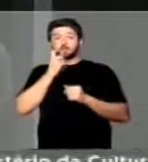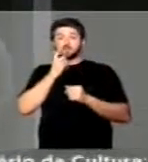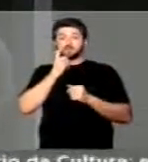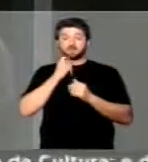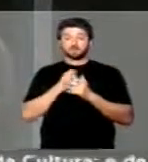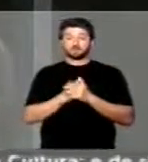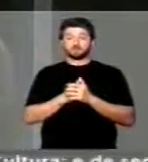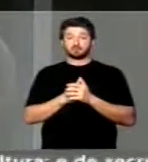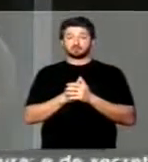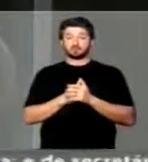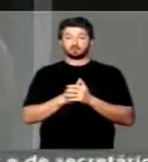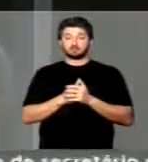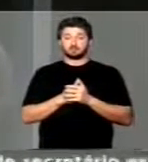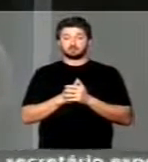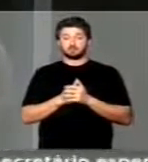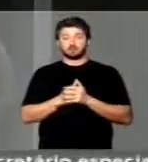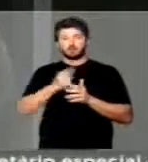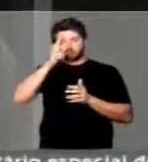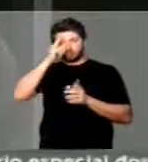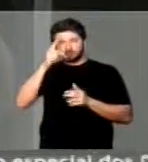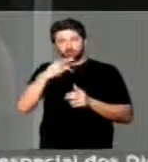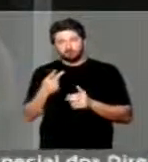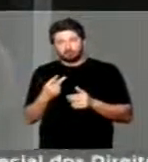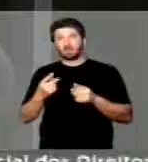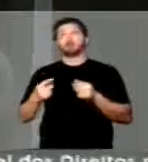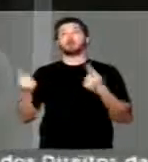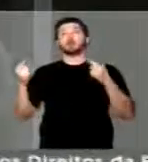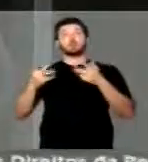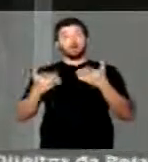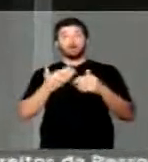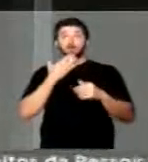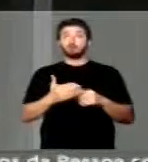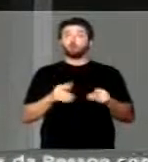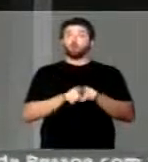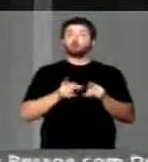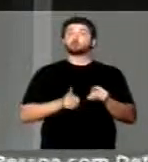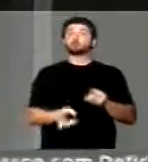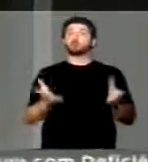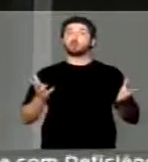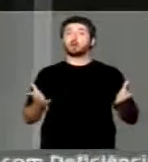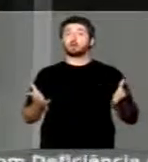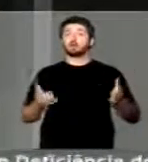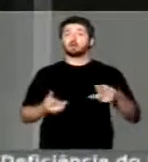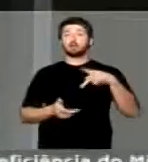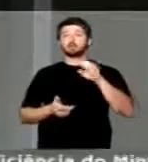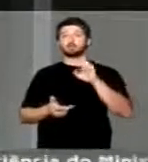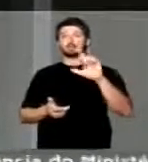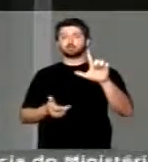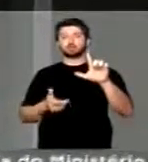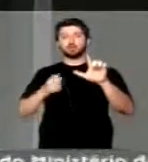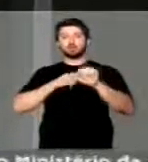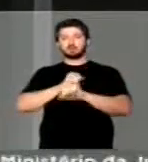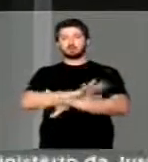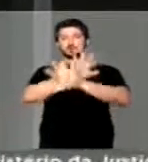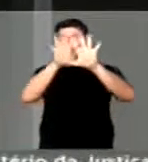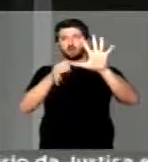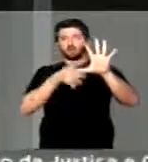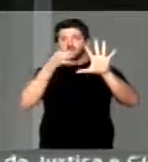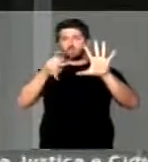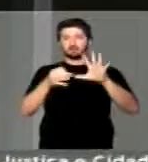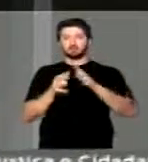tempo feito, dia e noite, aqui nesse parlamento. O pessoal tem posição clara.